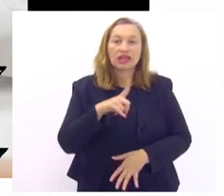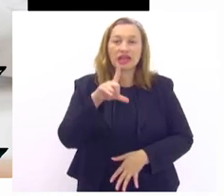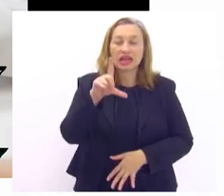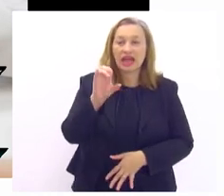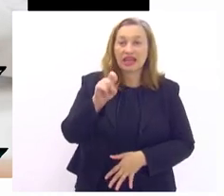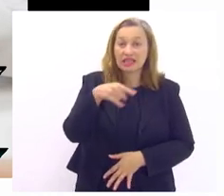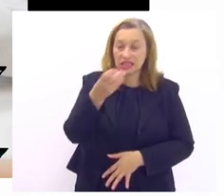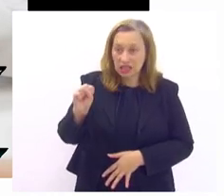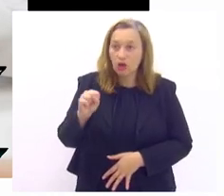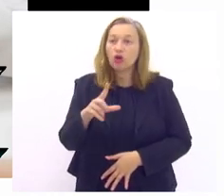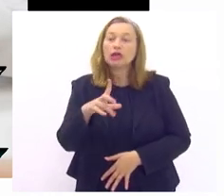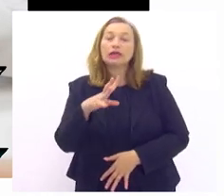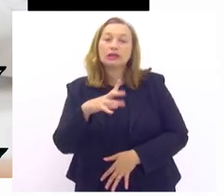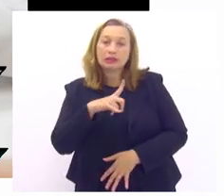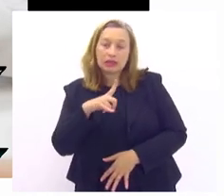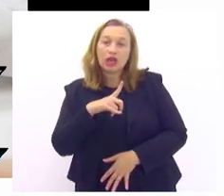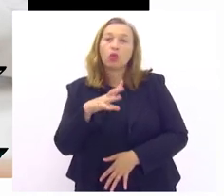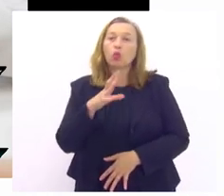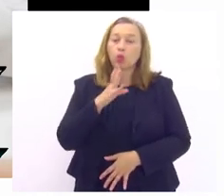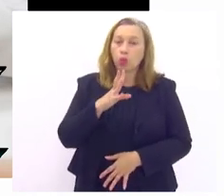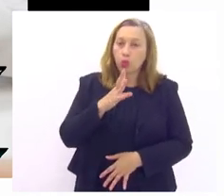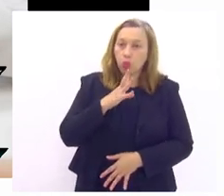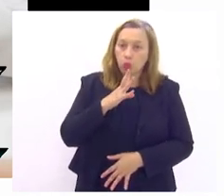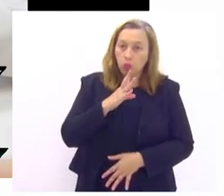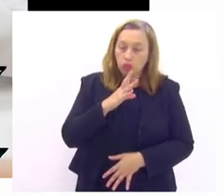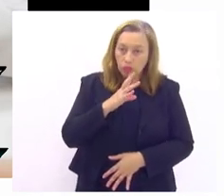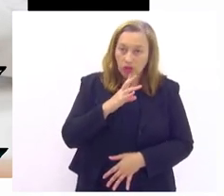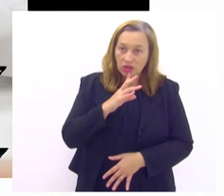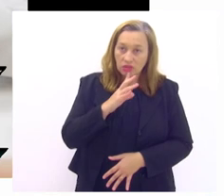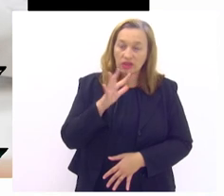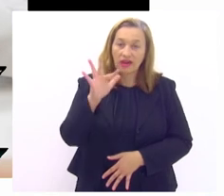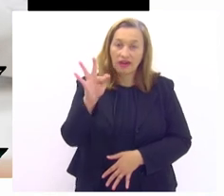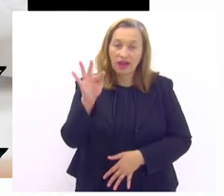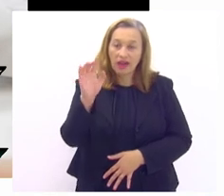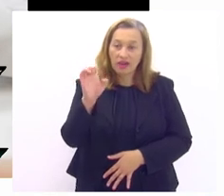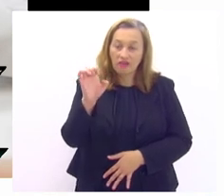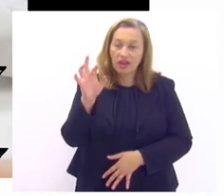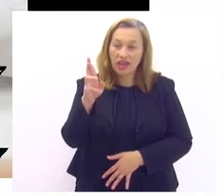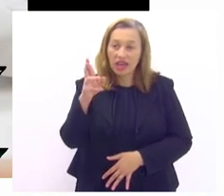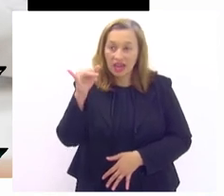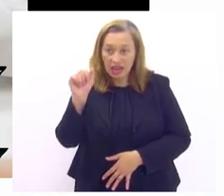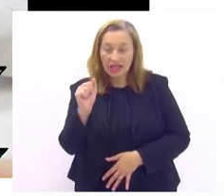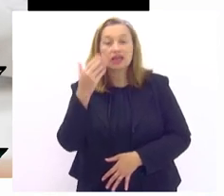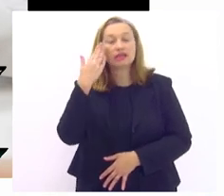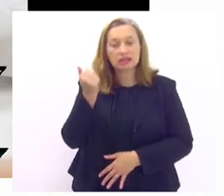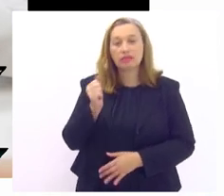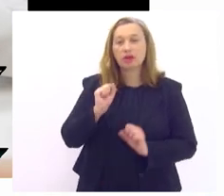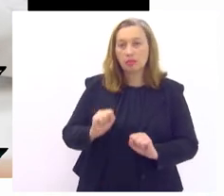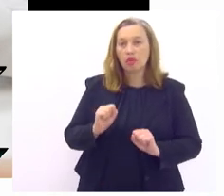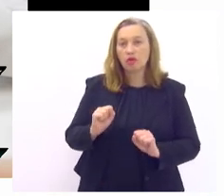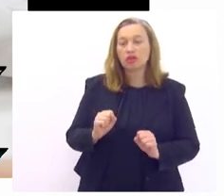ele tem conhecimento daquela lesão e ele tem a possibilidade de perder aquele membro